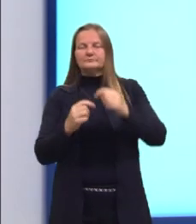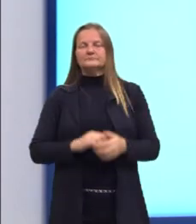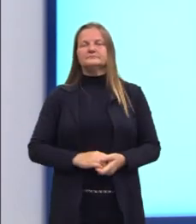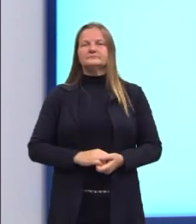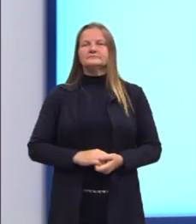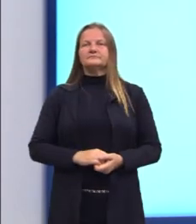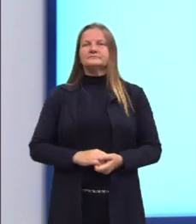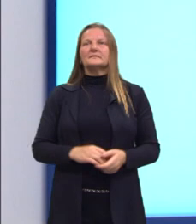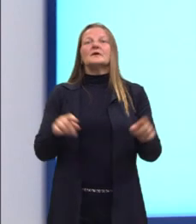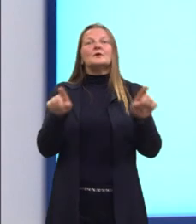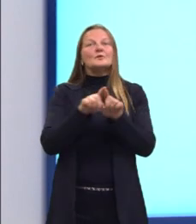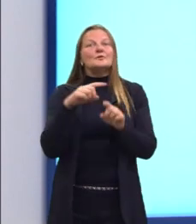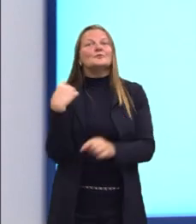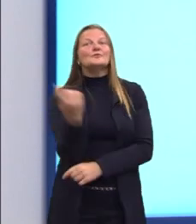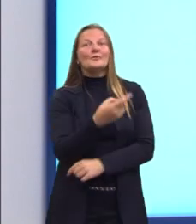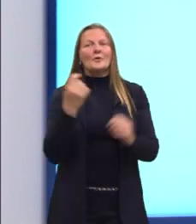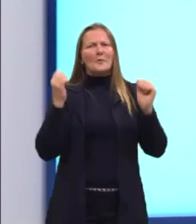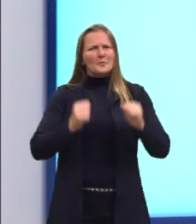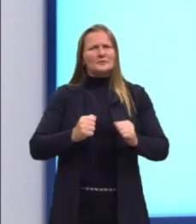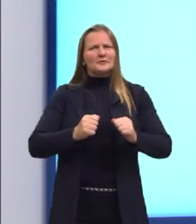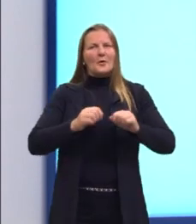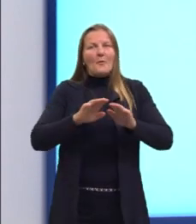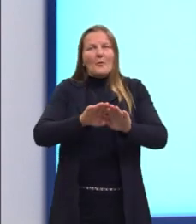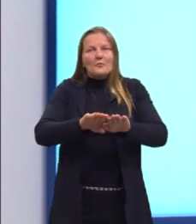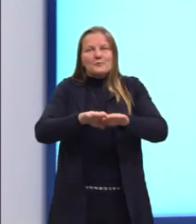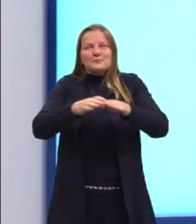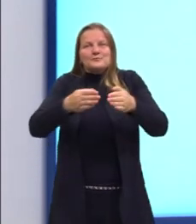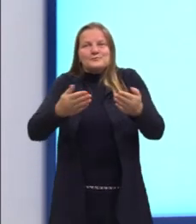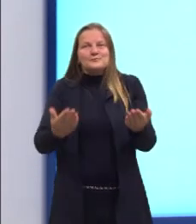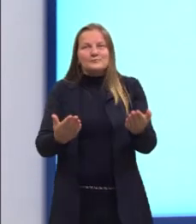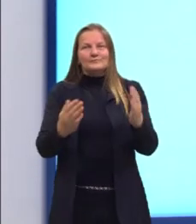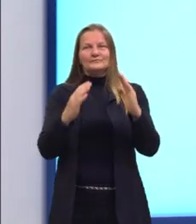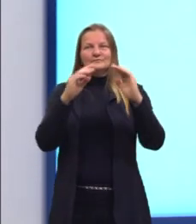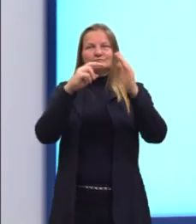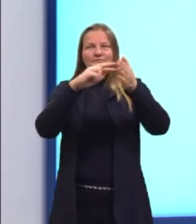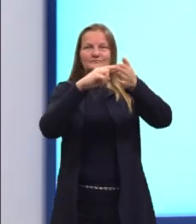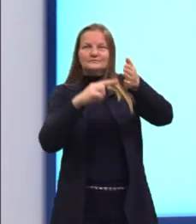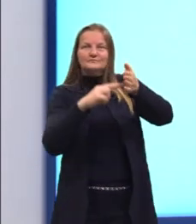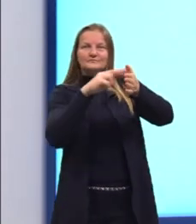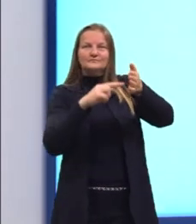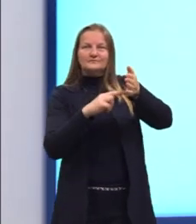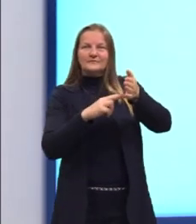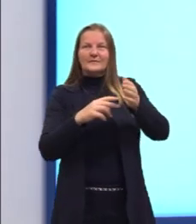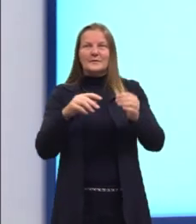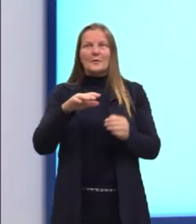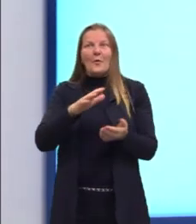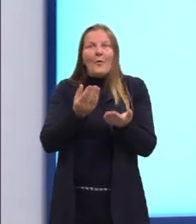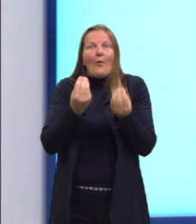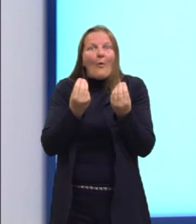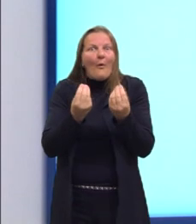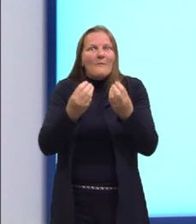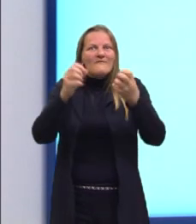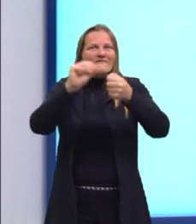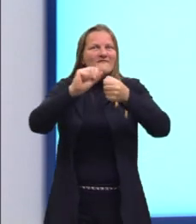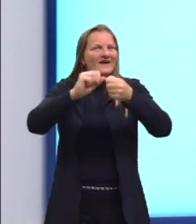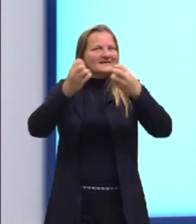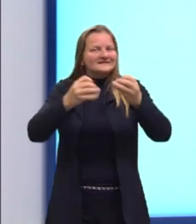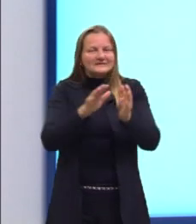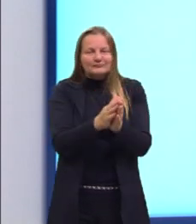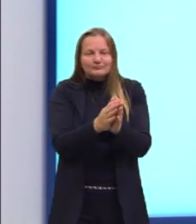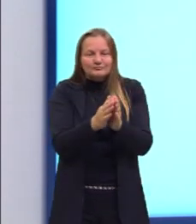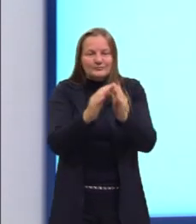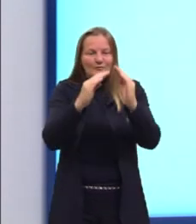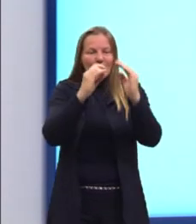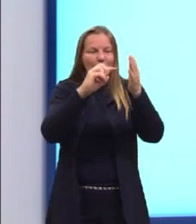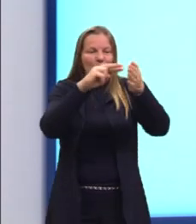Nós podemos, então, planificar um prisma, que daí é o tema da nossa aula de hoje, né? Vocês